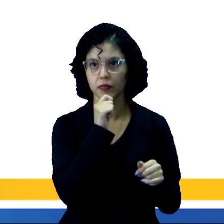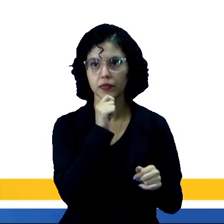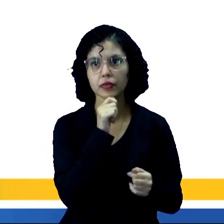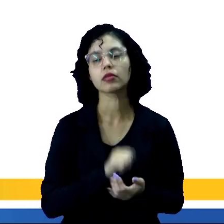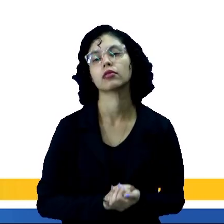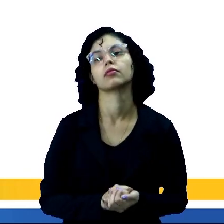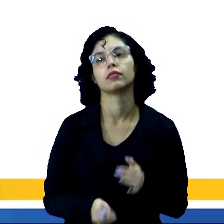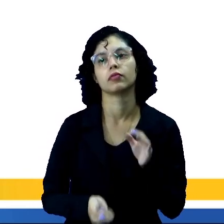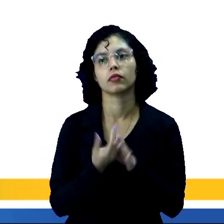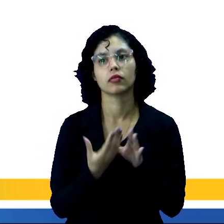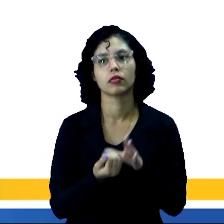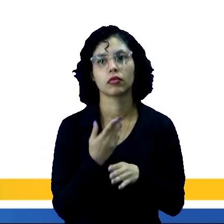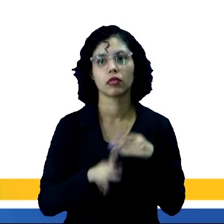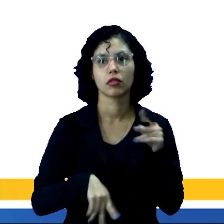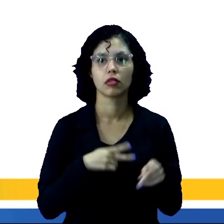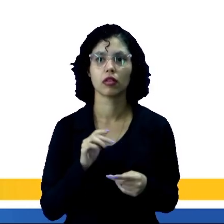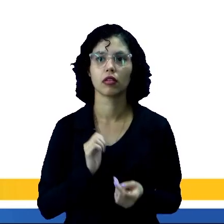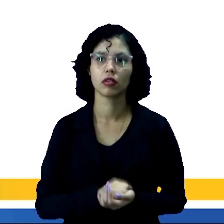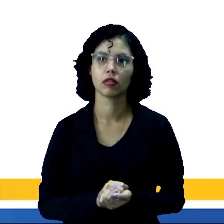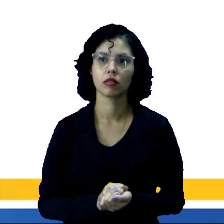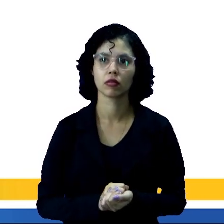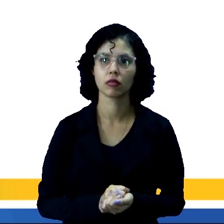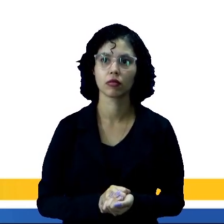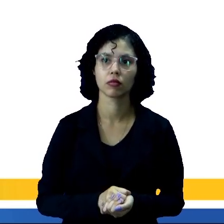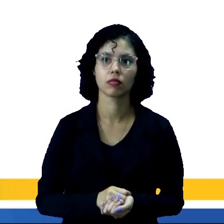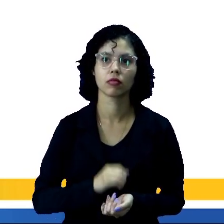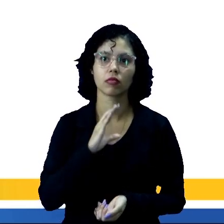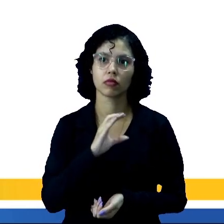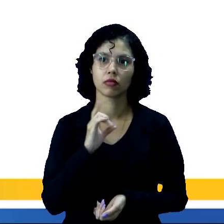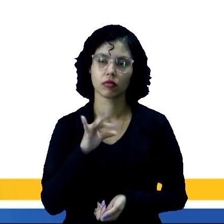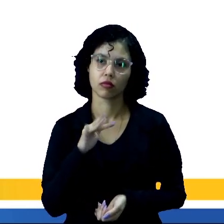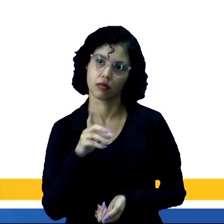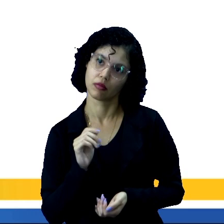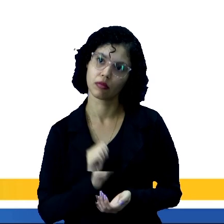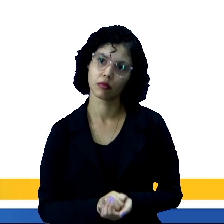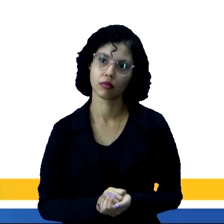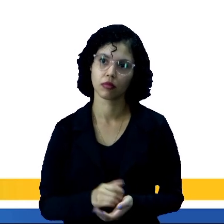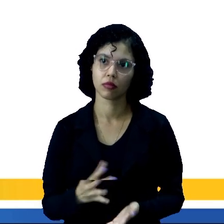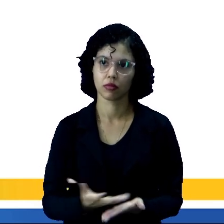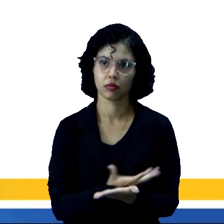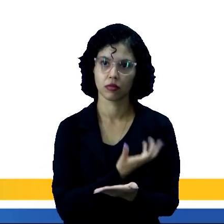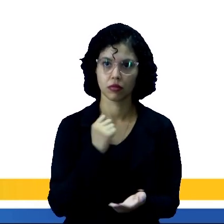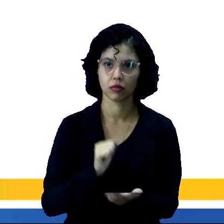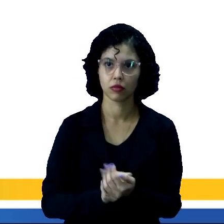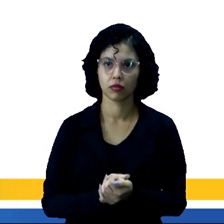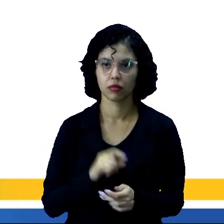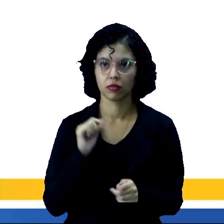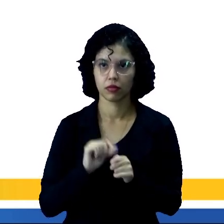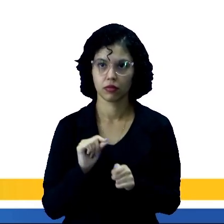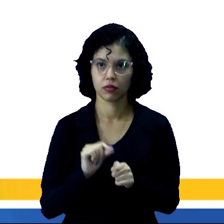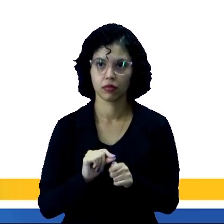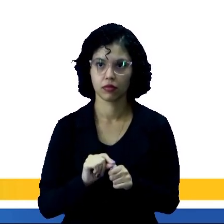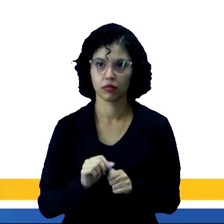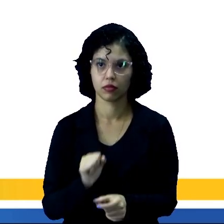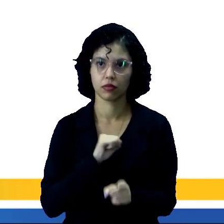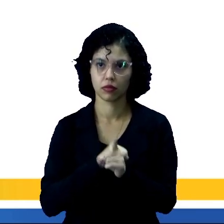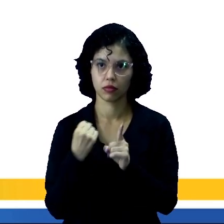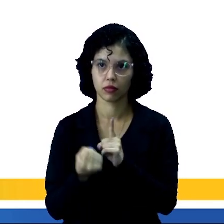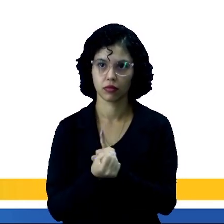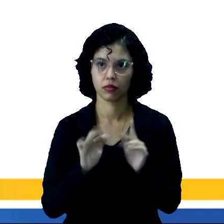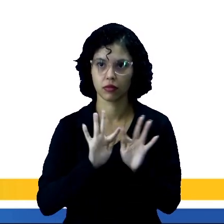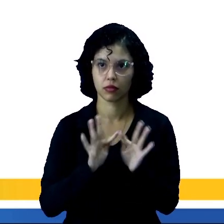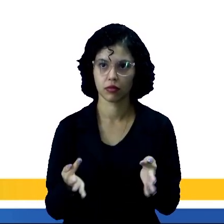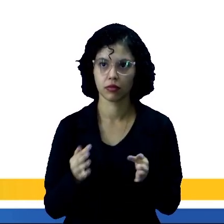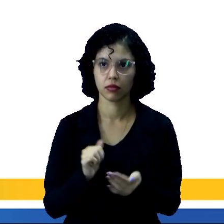os povos originários são principalmente caçadores, coletores e formavam sociedades agrícolas simples e